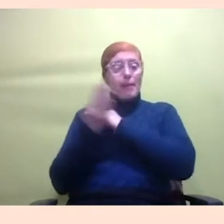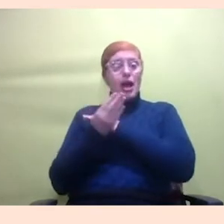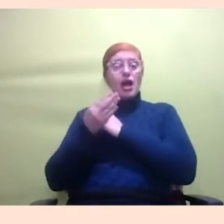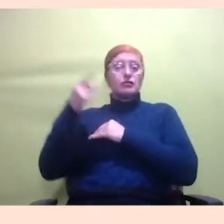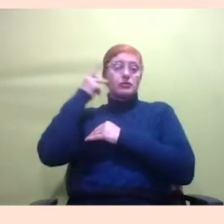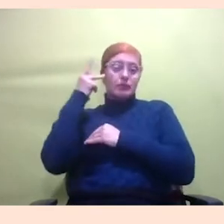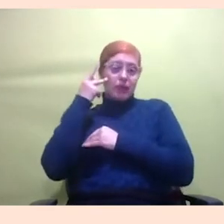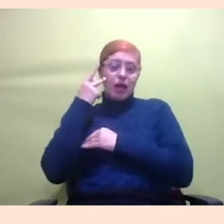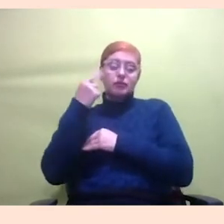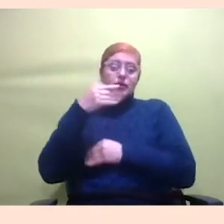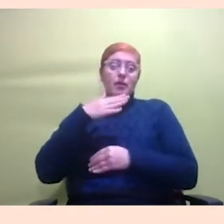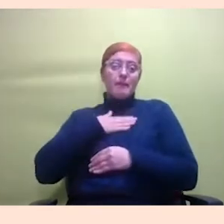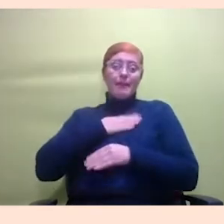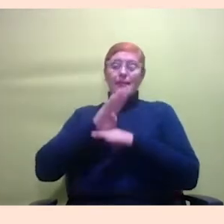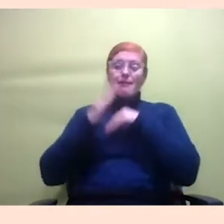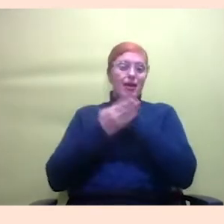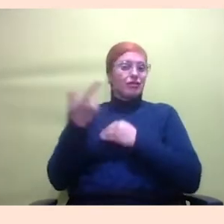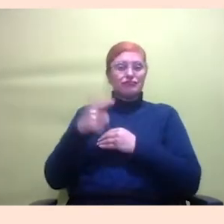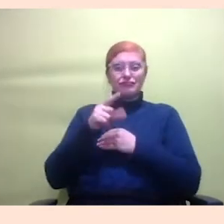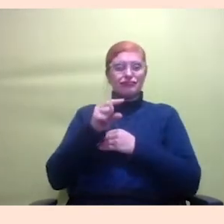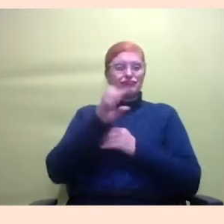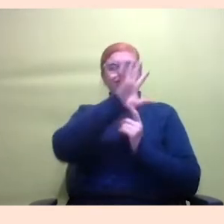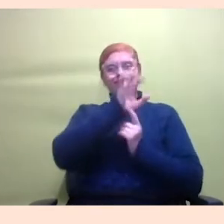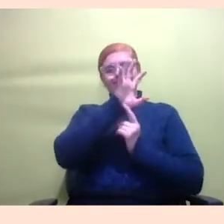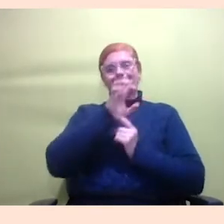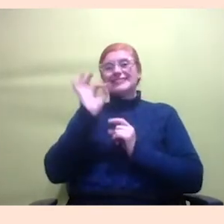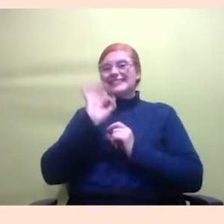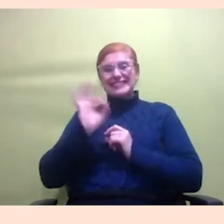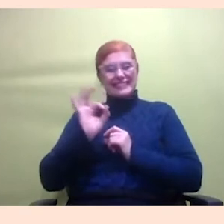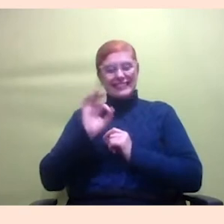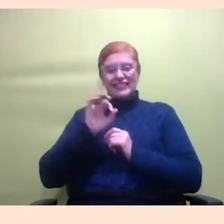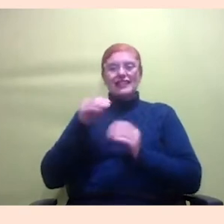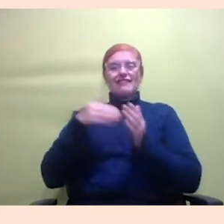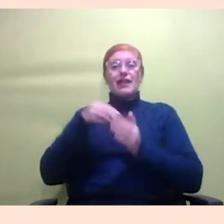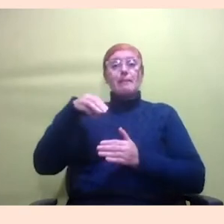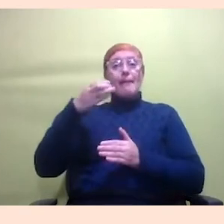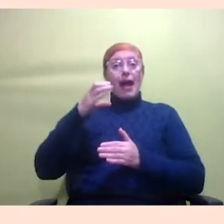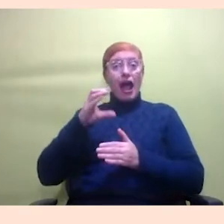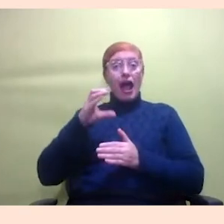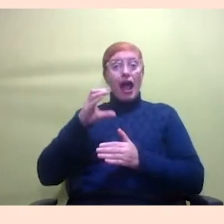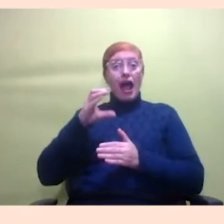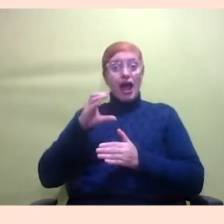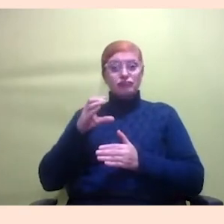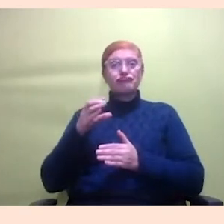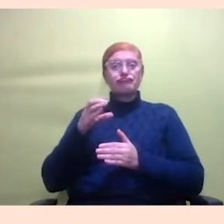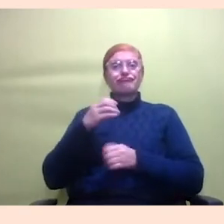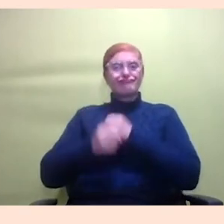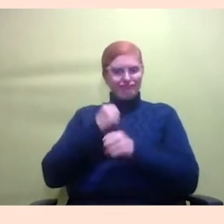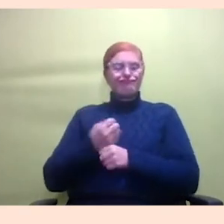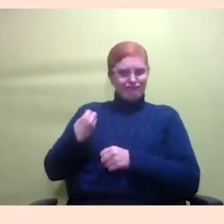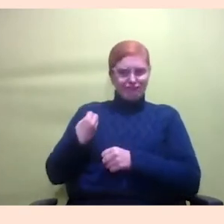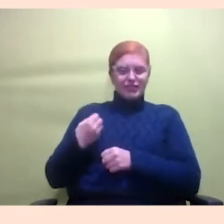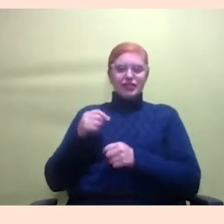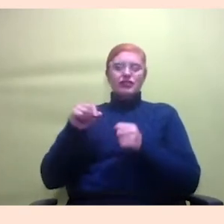até março desse ano. Então, tipo, geralmente as coisas que eu fazia era por pacote de dados no